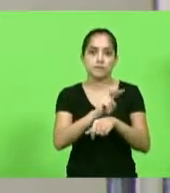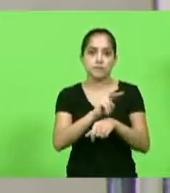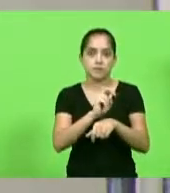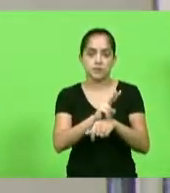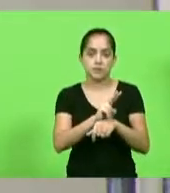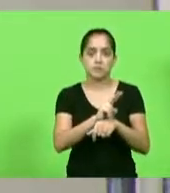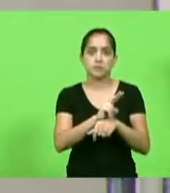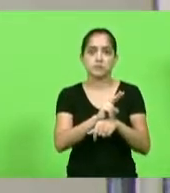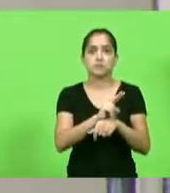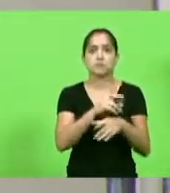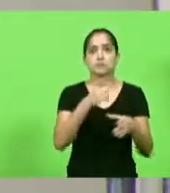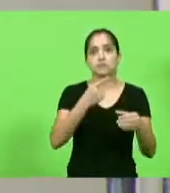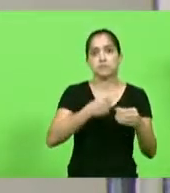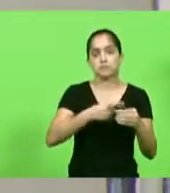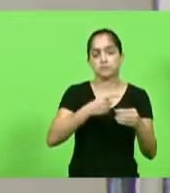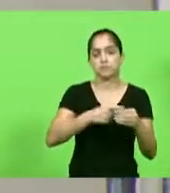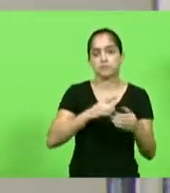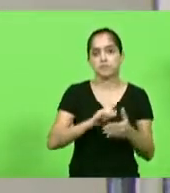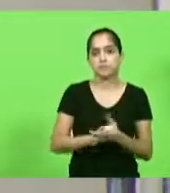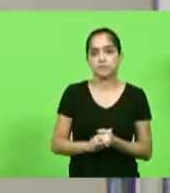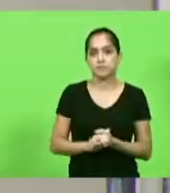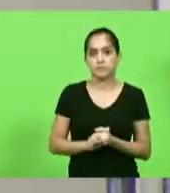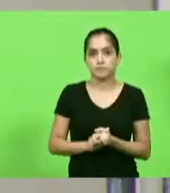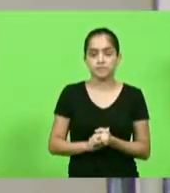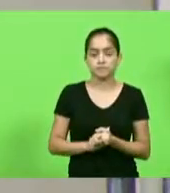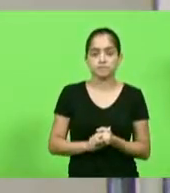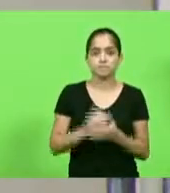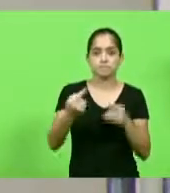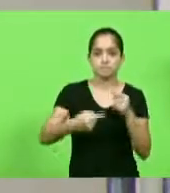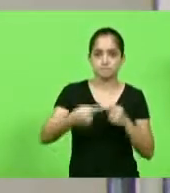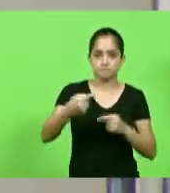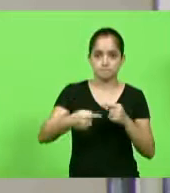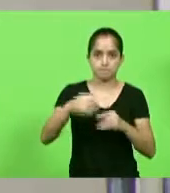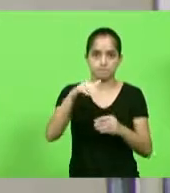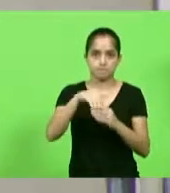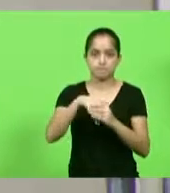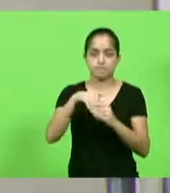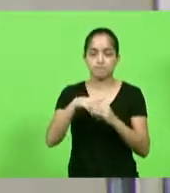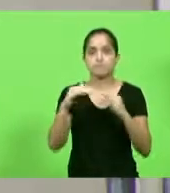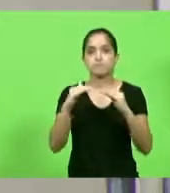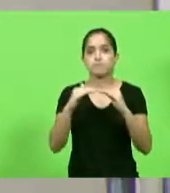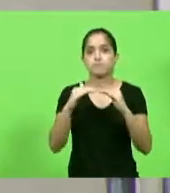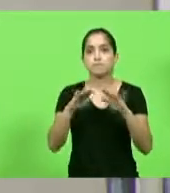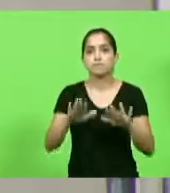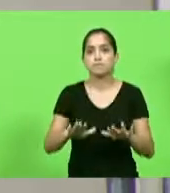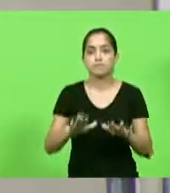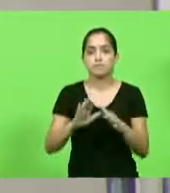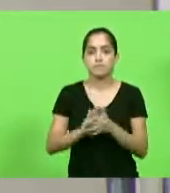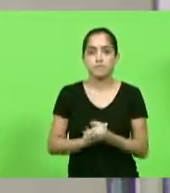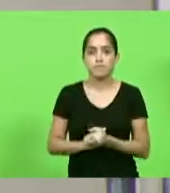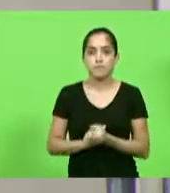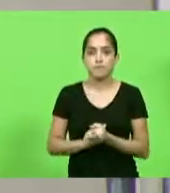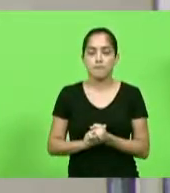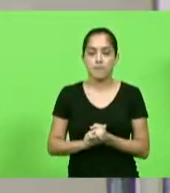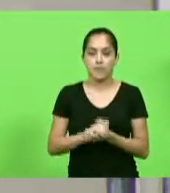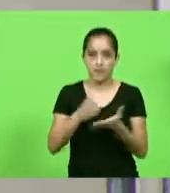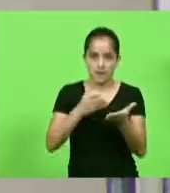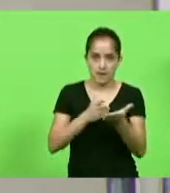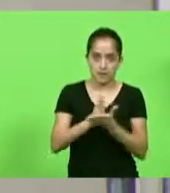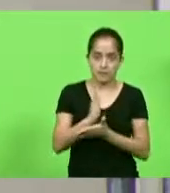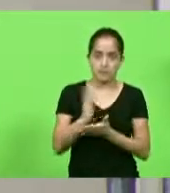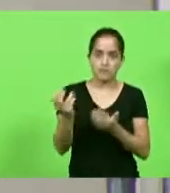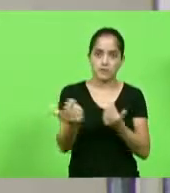BTI aos municípios catarinenses. Em discussão, não havendo quem queira discutir. Em votação, deputados que aprovam permanecem como se encontra.